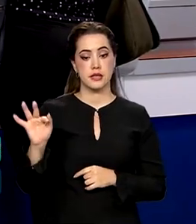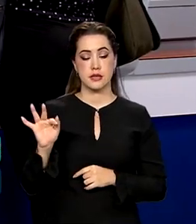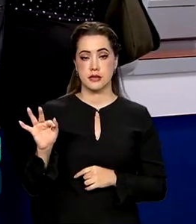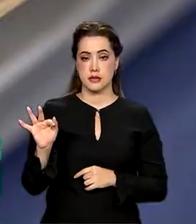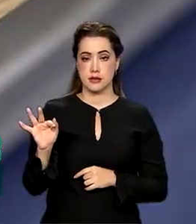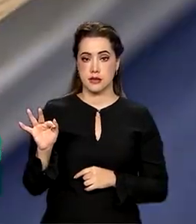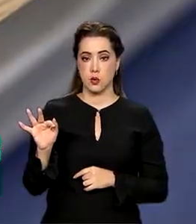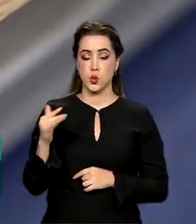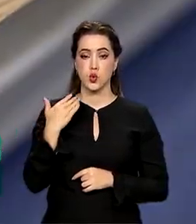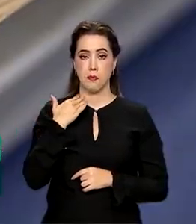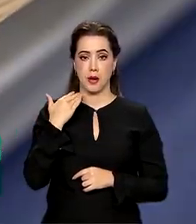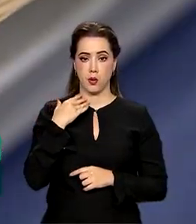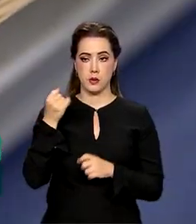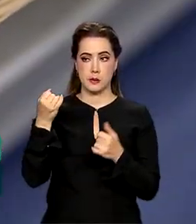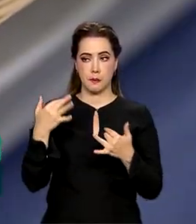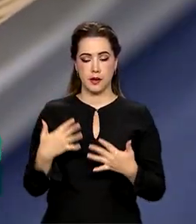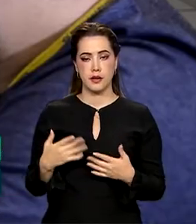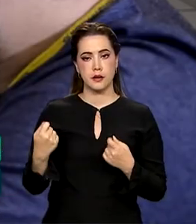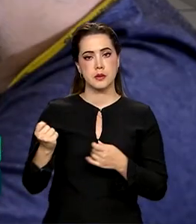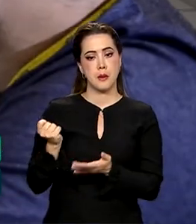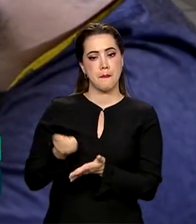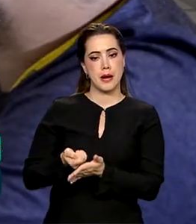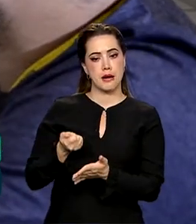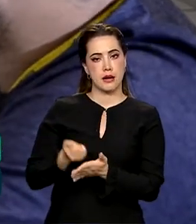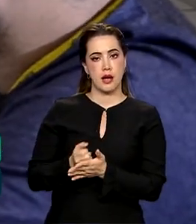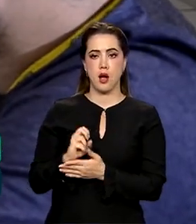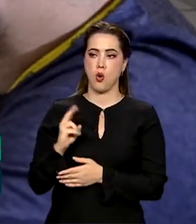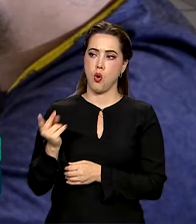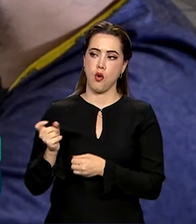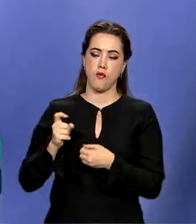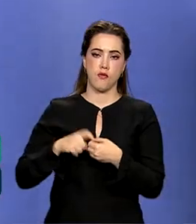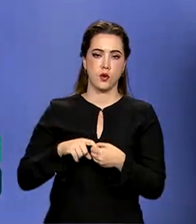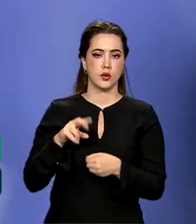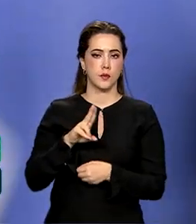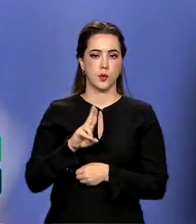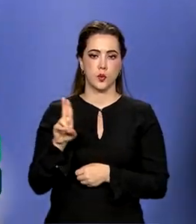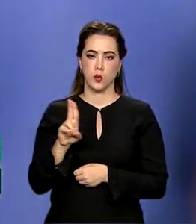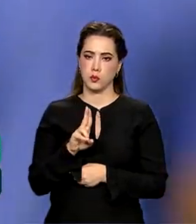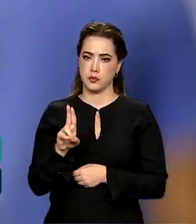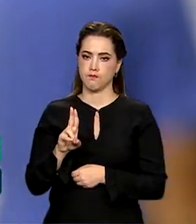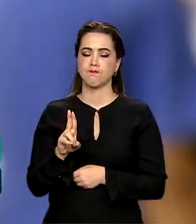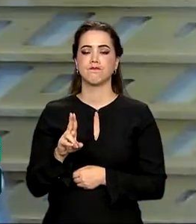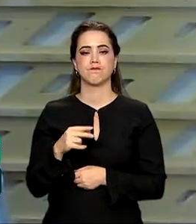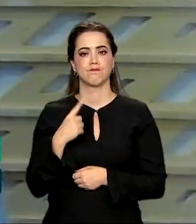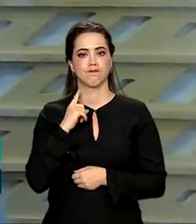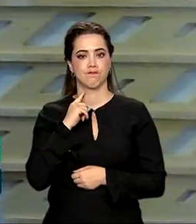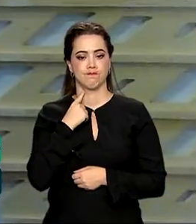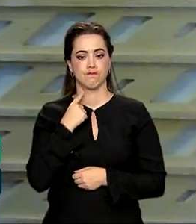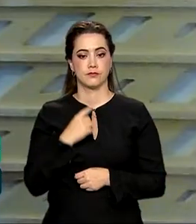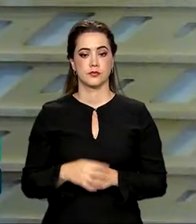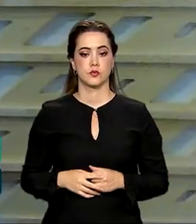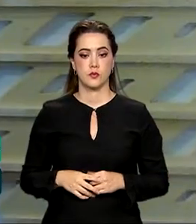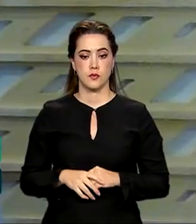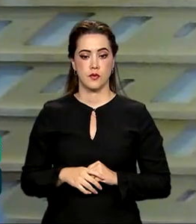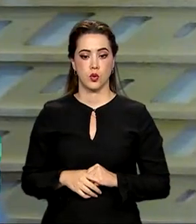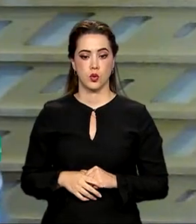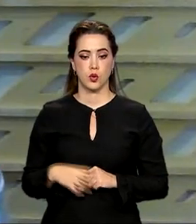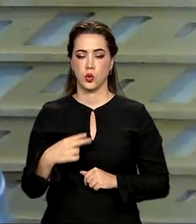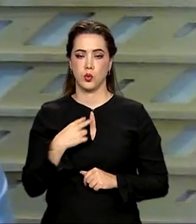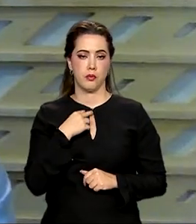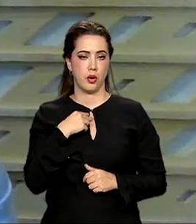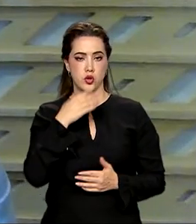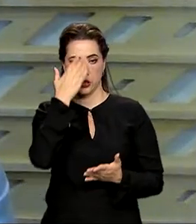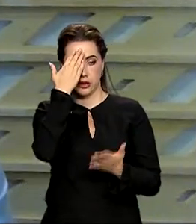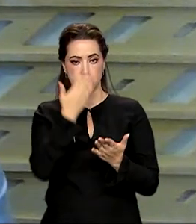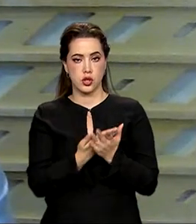Bancos alerta que é preciso pagar para não voltar para a lista dos negativados. Então não adianta a pessoa acreditar que